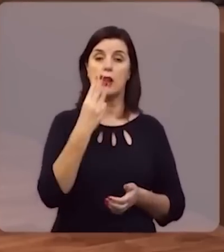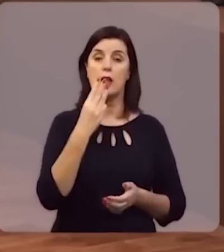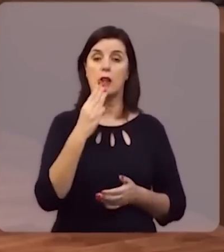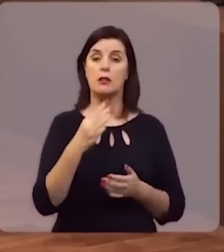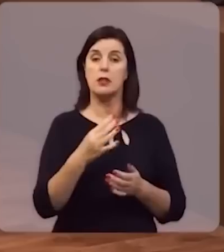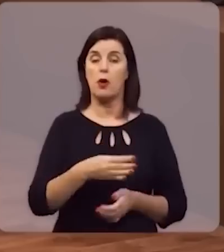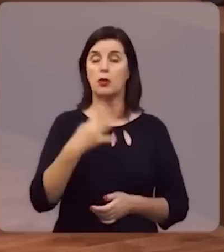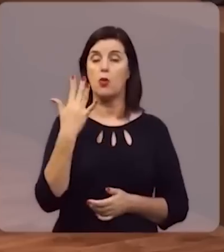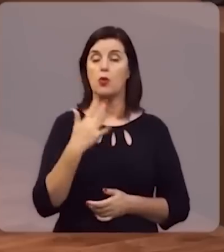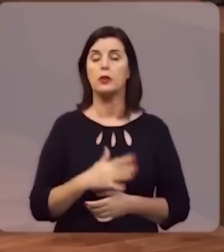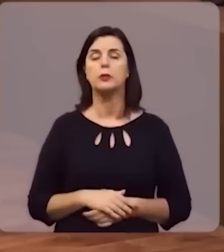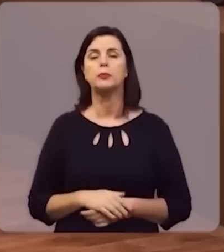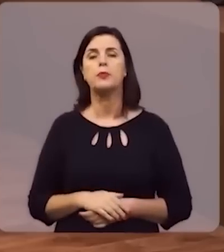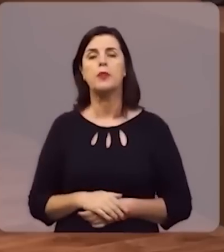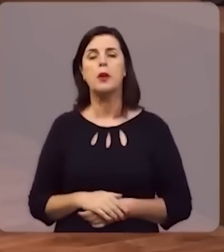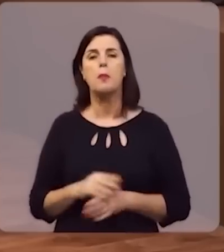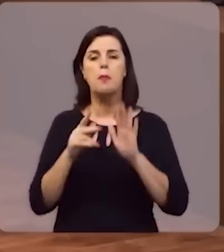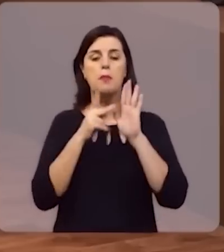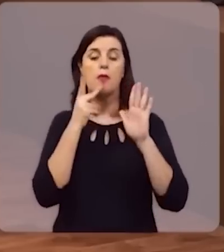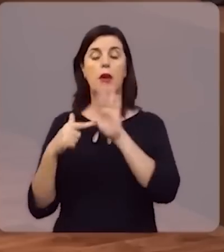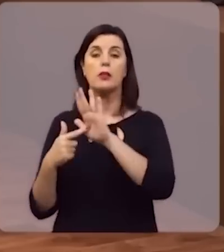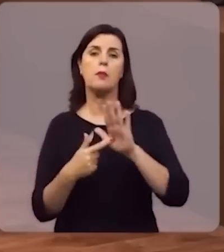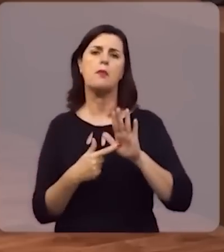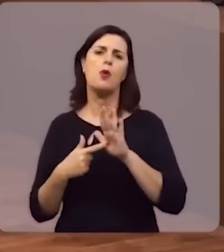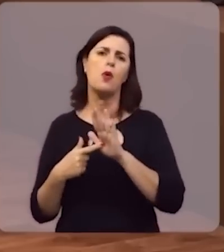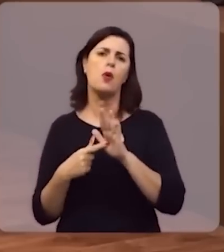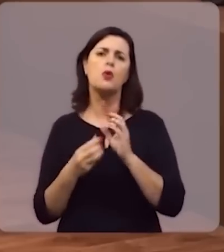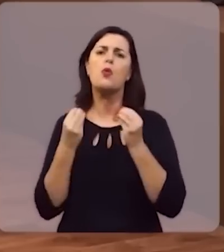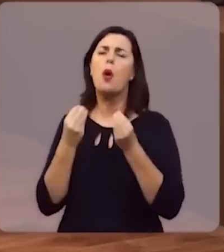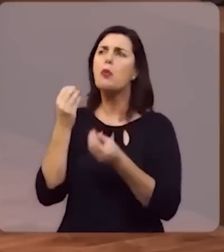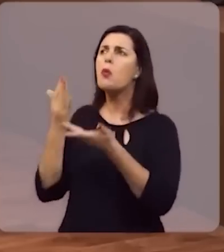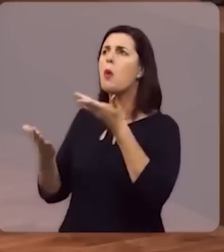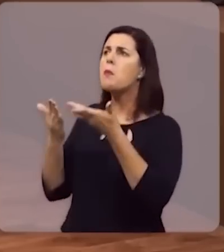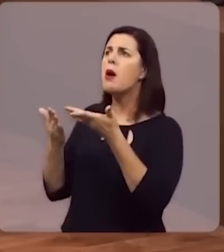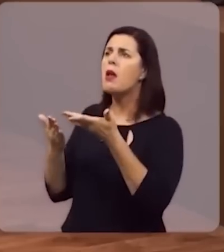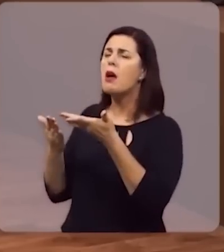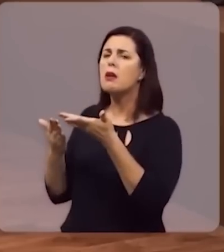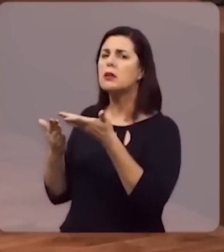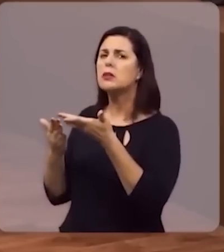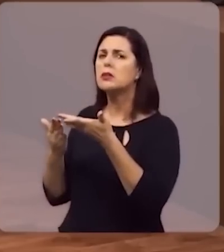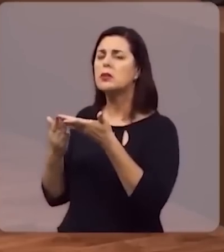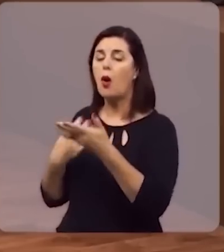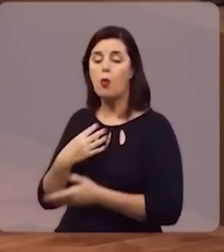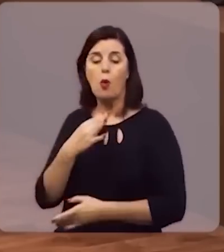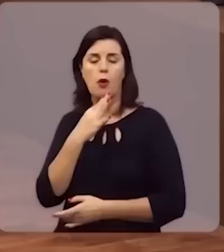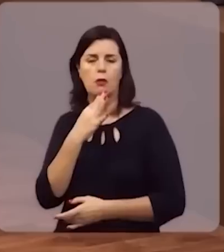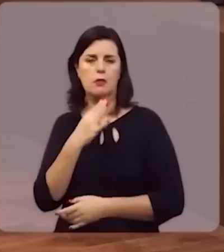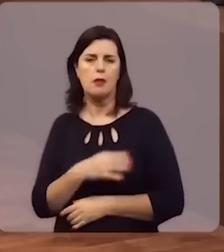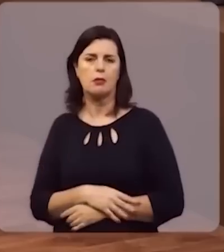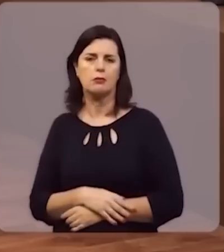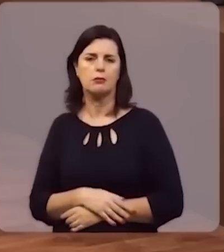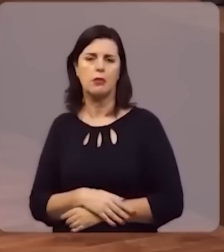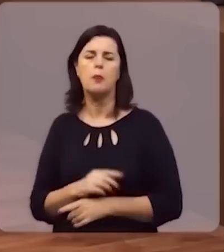e 14, que o profeta mostra a incomparabilidade de Deus em relação ao conhecimento.